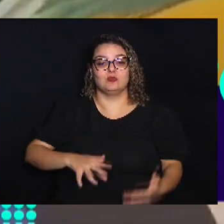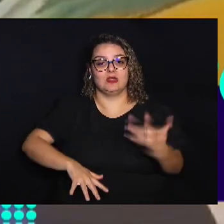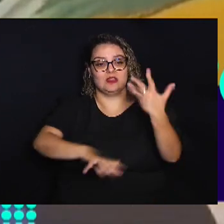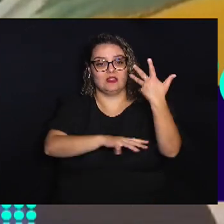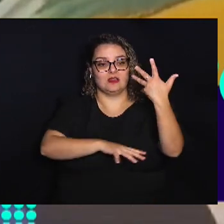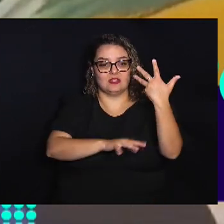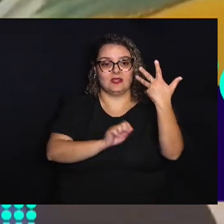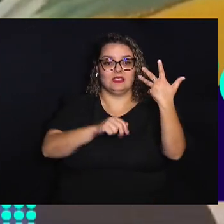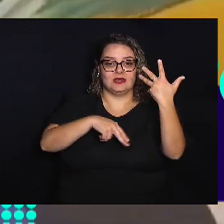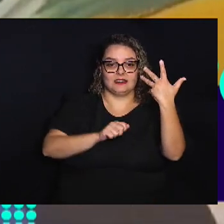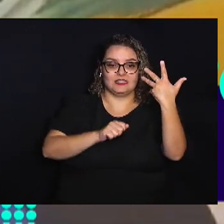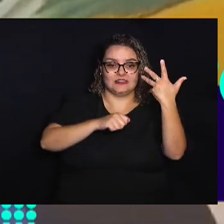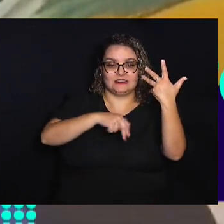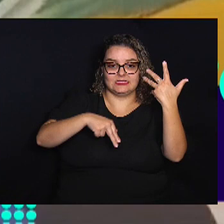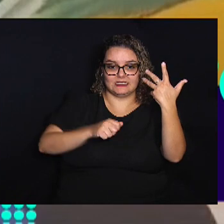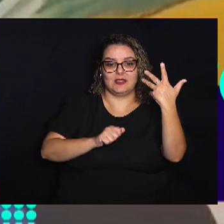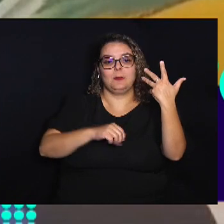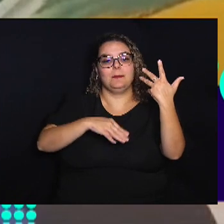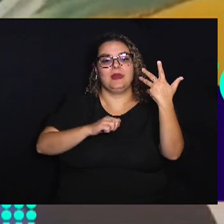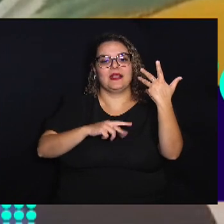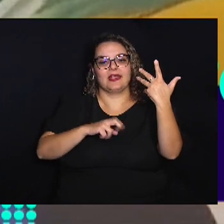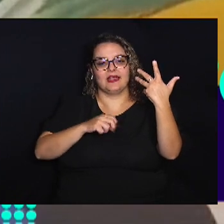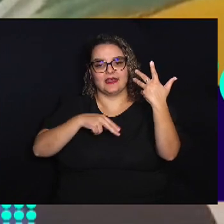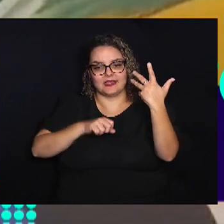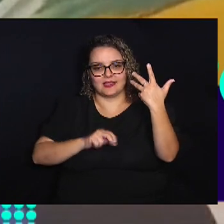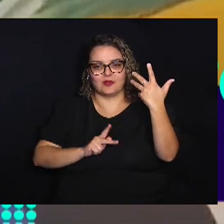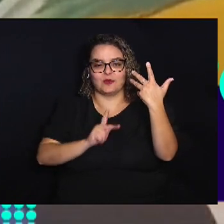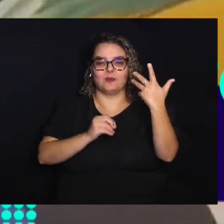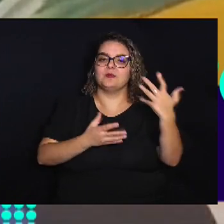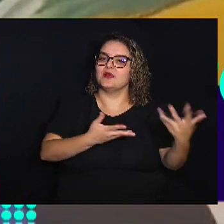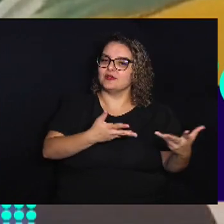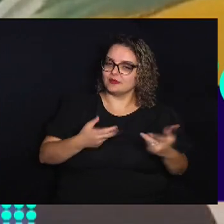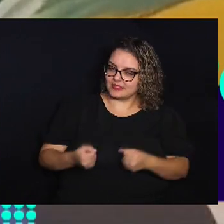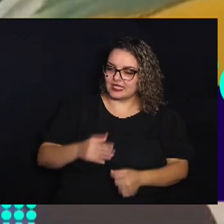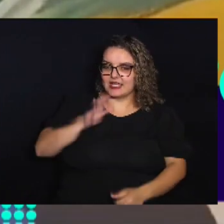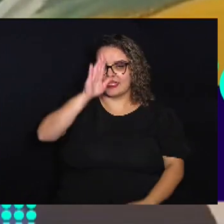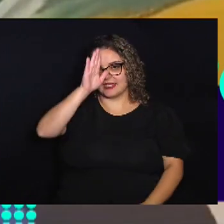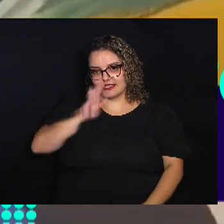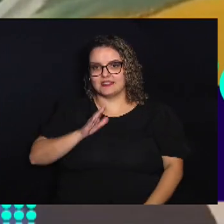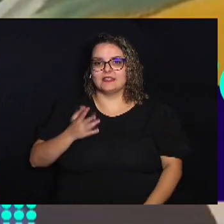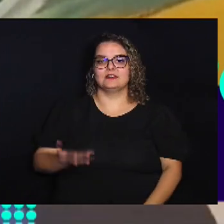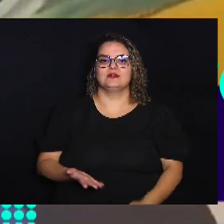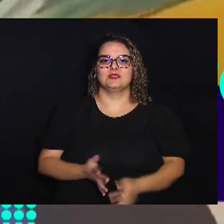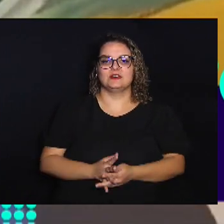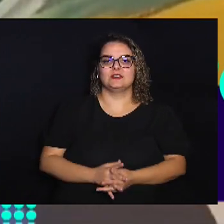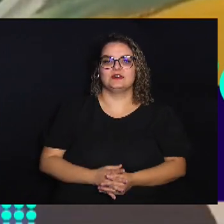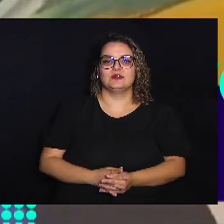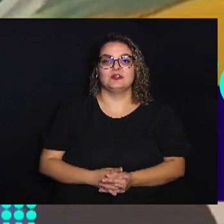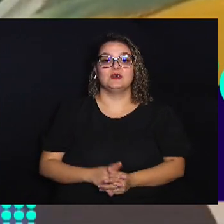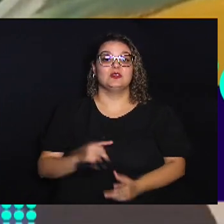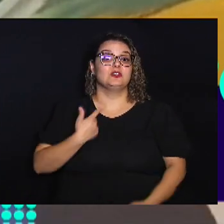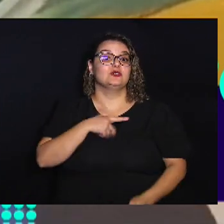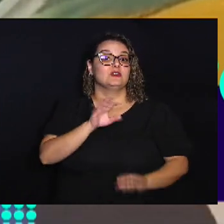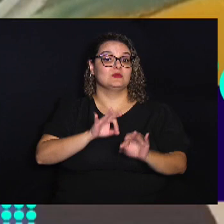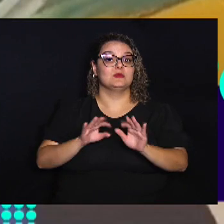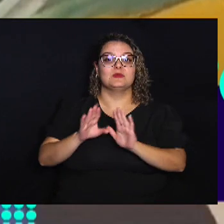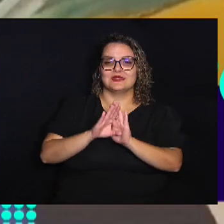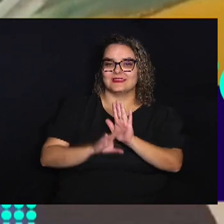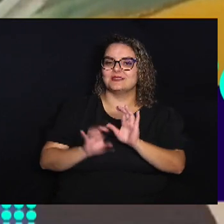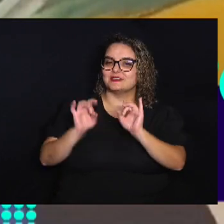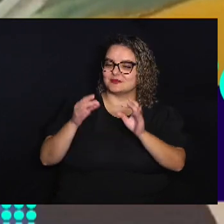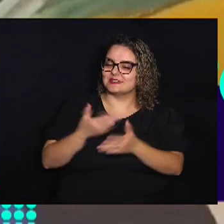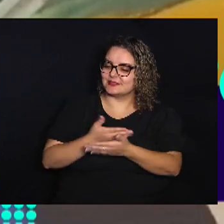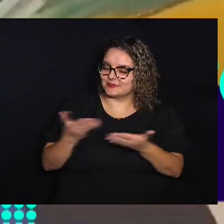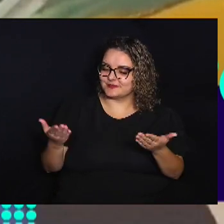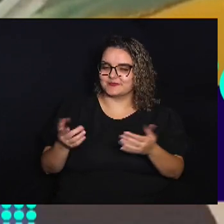Ana Macarenco Então Vocês estão convidados O evento é gratuito E a gente preparou Uma programação muito especial Pra vocês